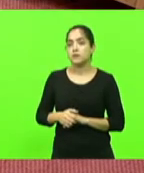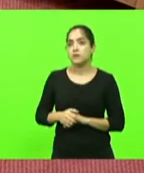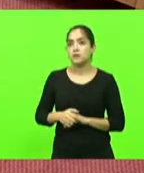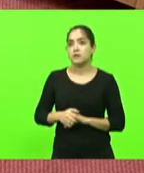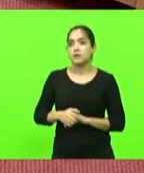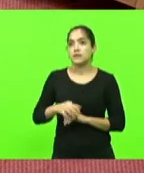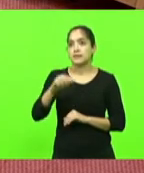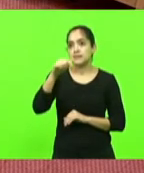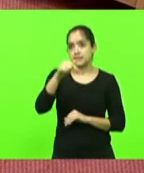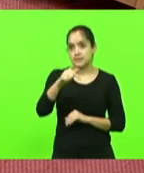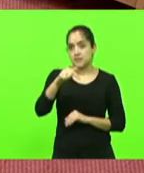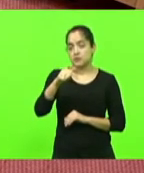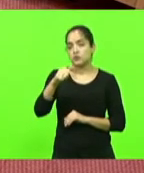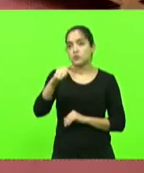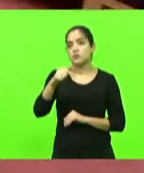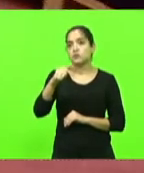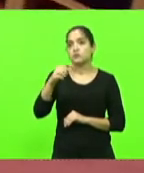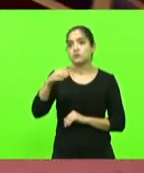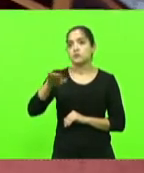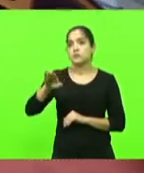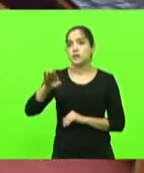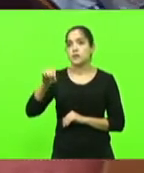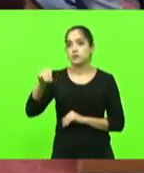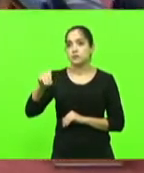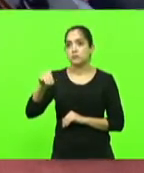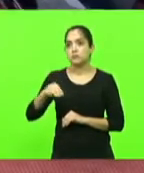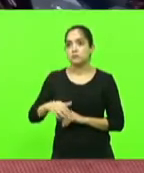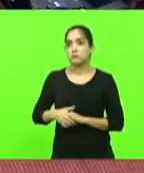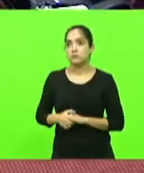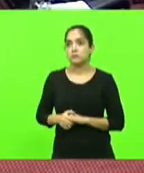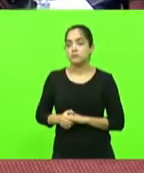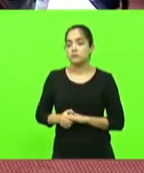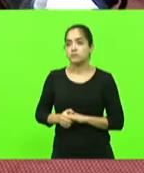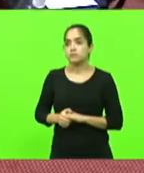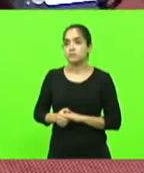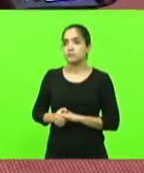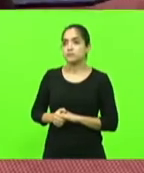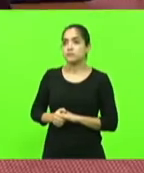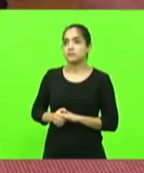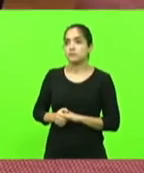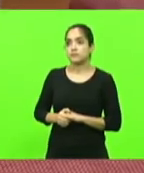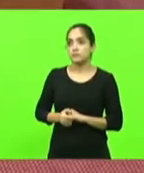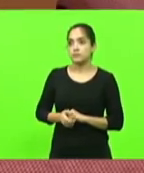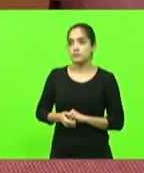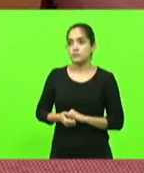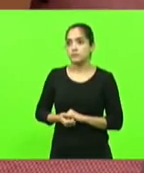minutos e 30 segundos desculpa mais uma vez deputado Sargento Lima